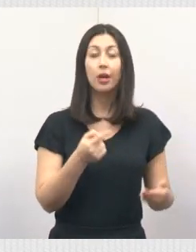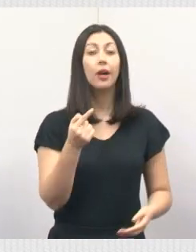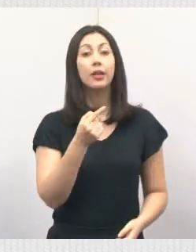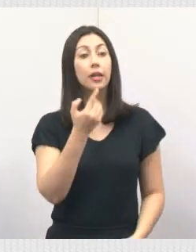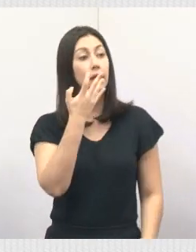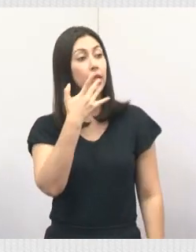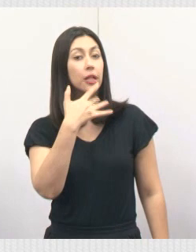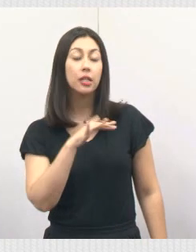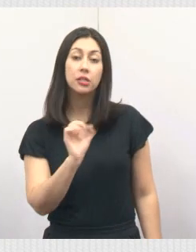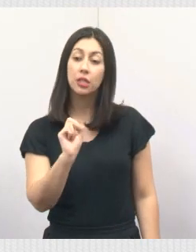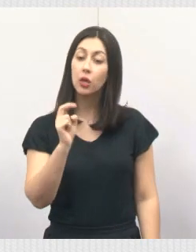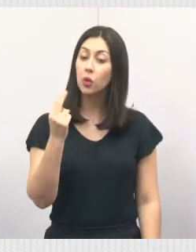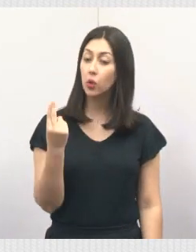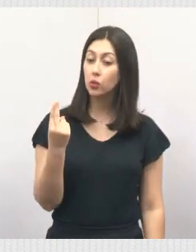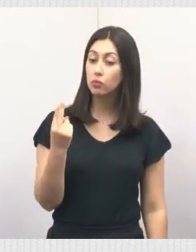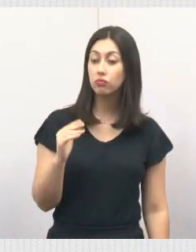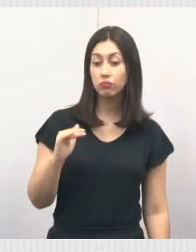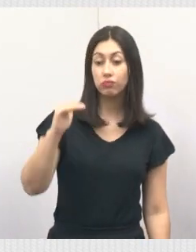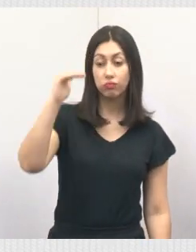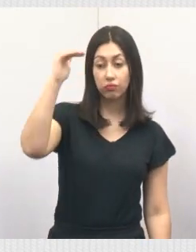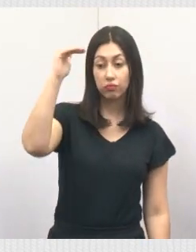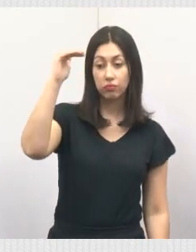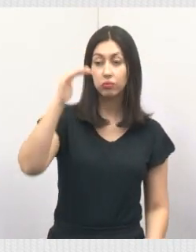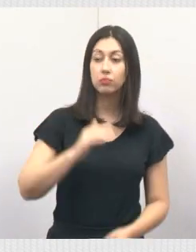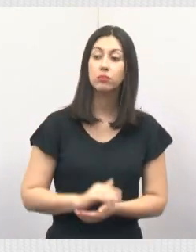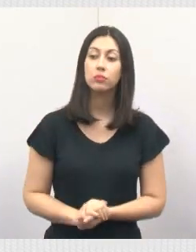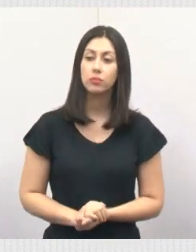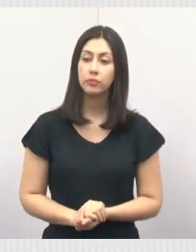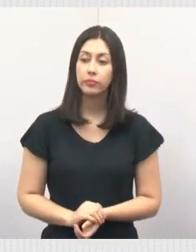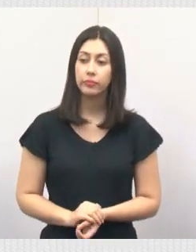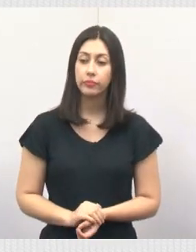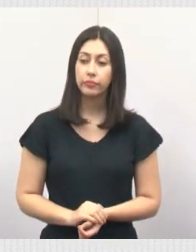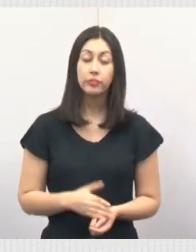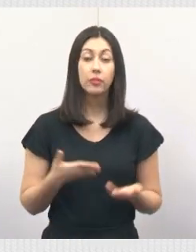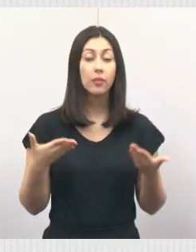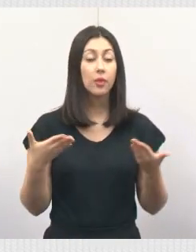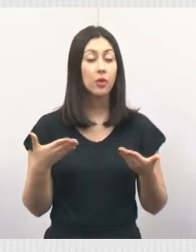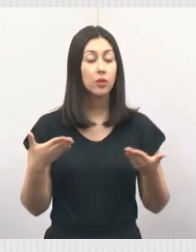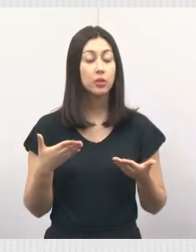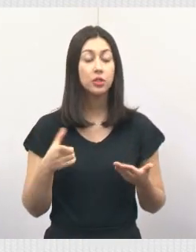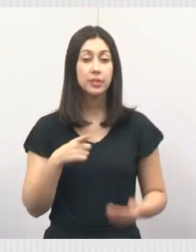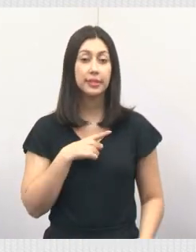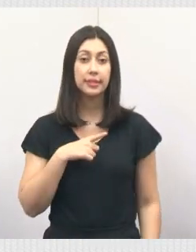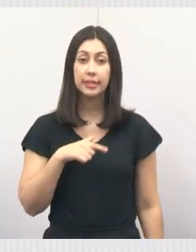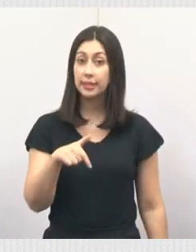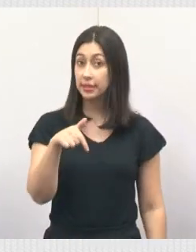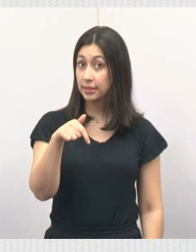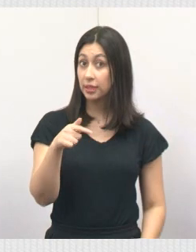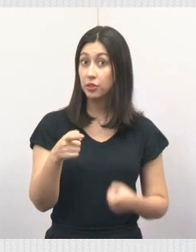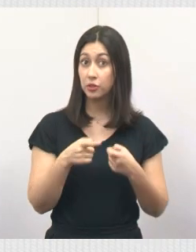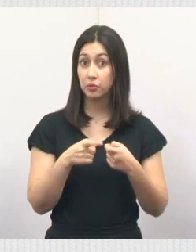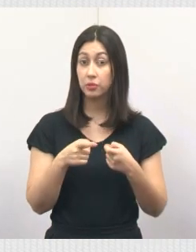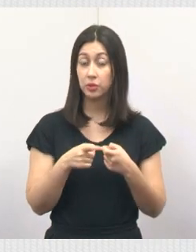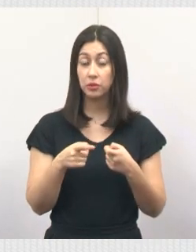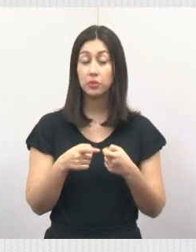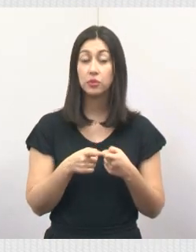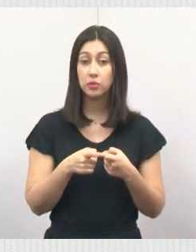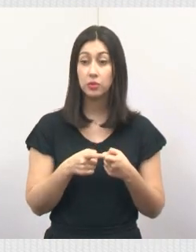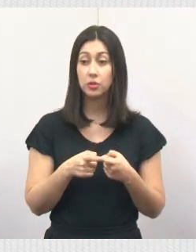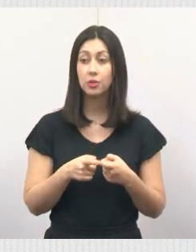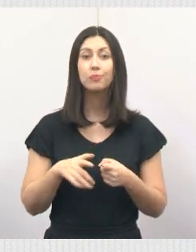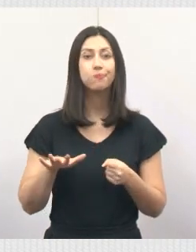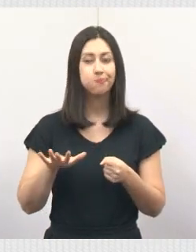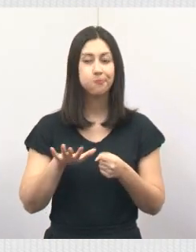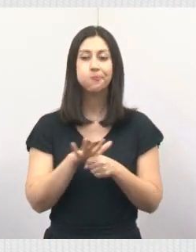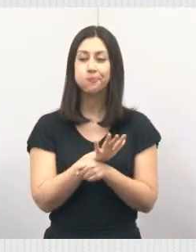pediatria como na aula adulta. Hoje, estamos aqui com sete médicos para atendimento. Está